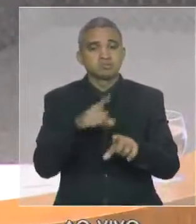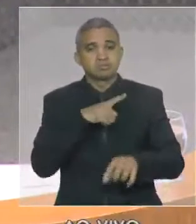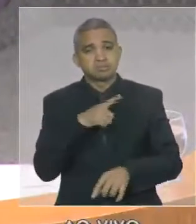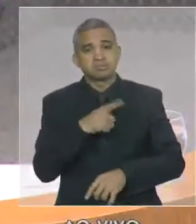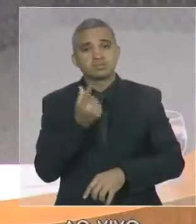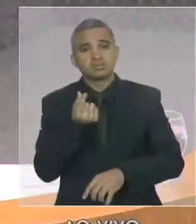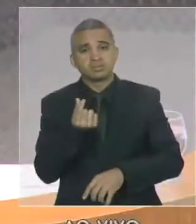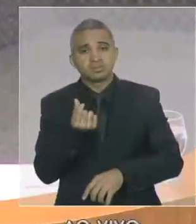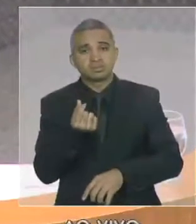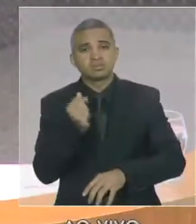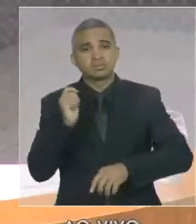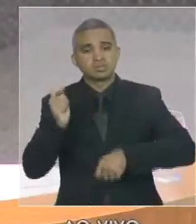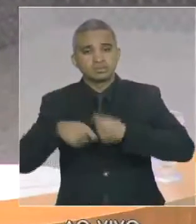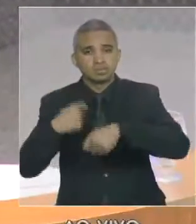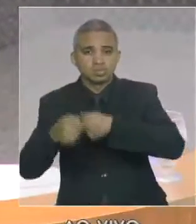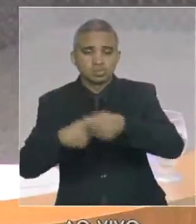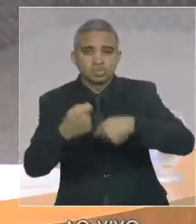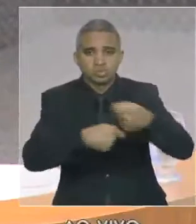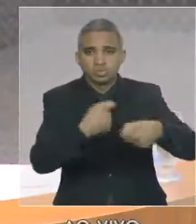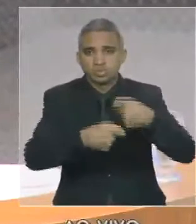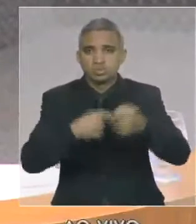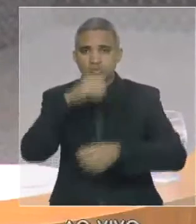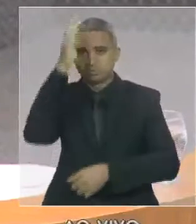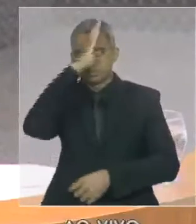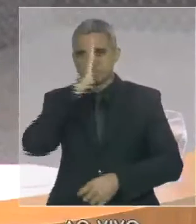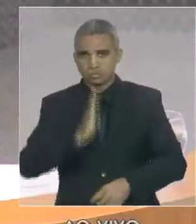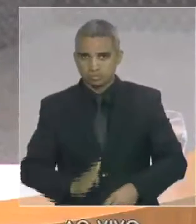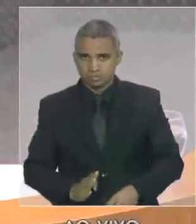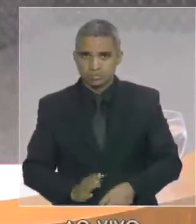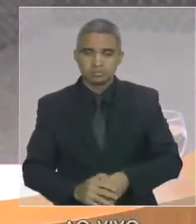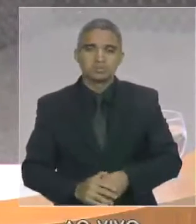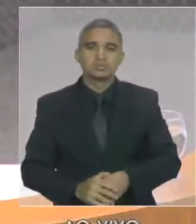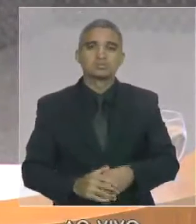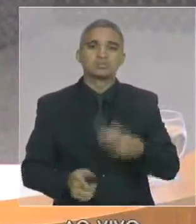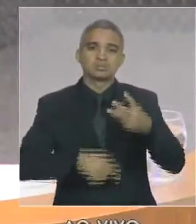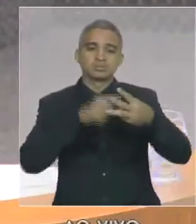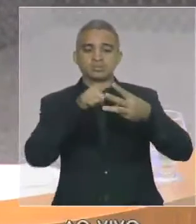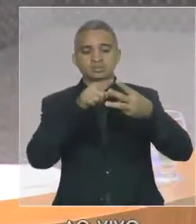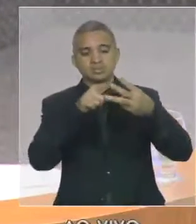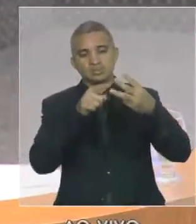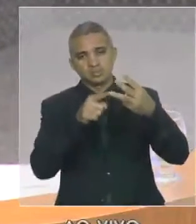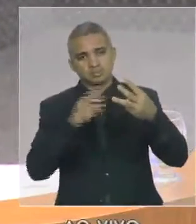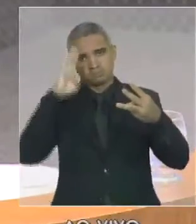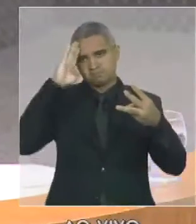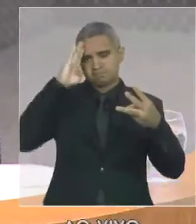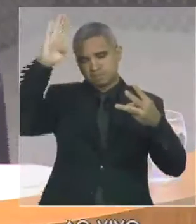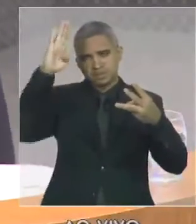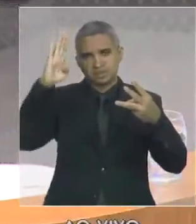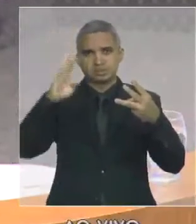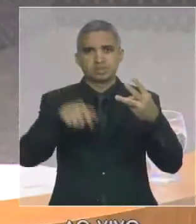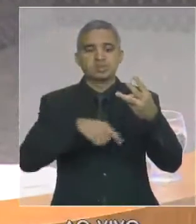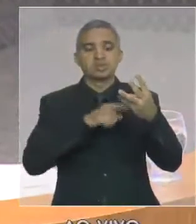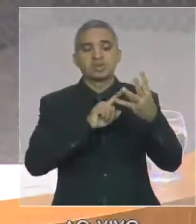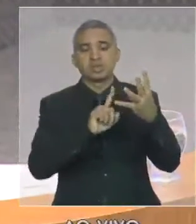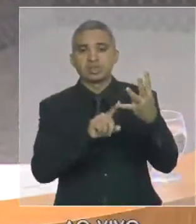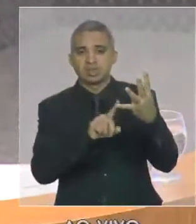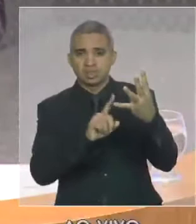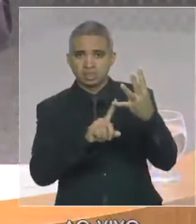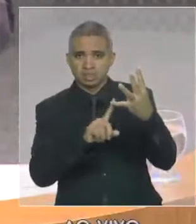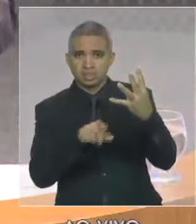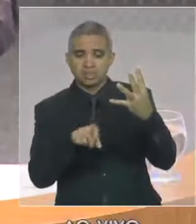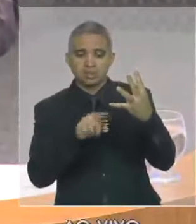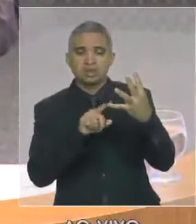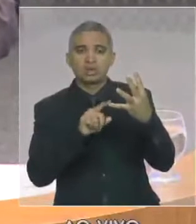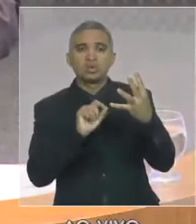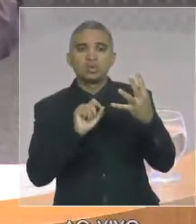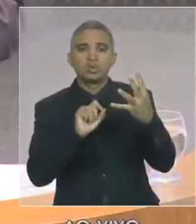movimentação da economia brasileira. Então, esses são os três pontos prioritários ao lado de um quarto, que é a derrubada